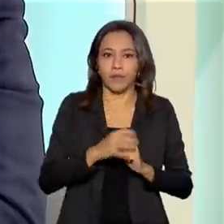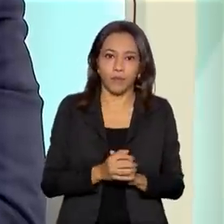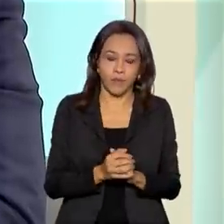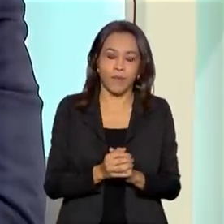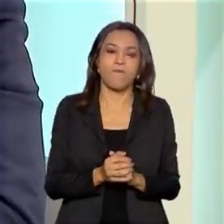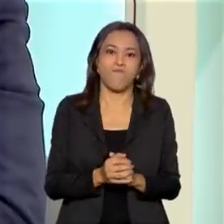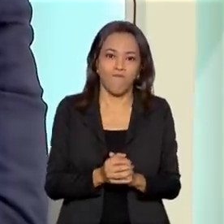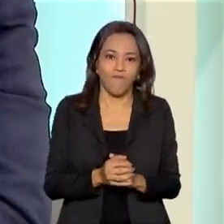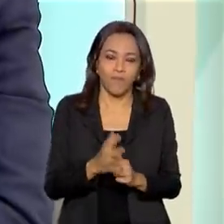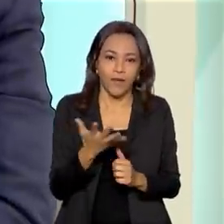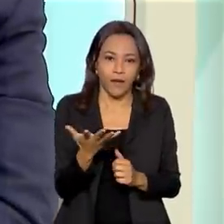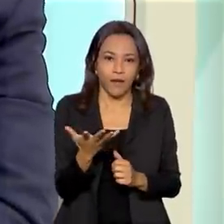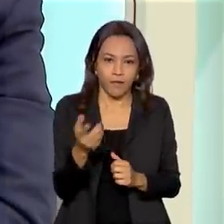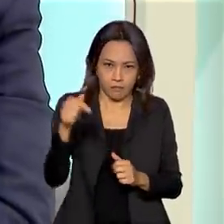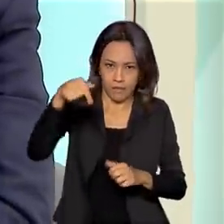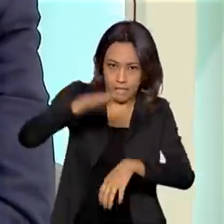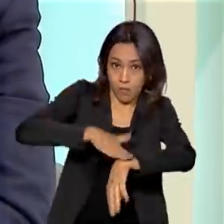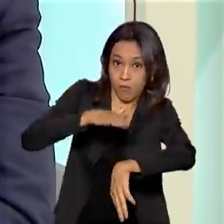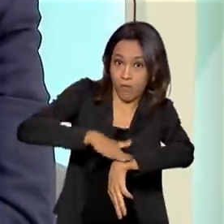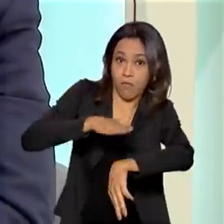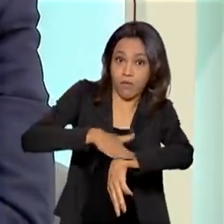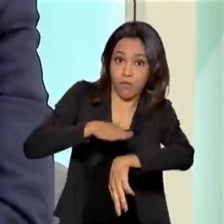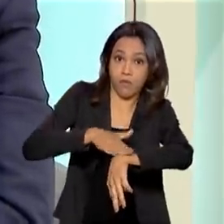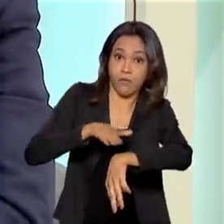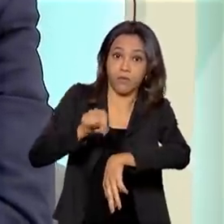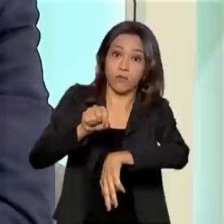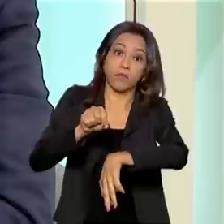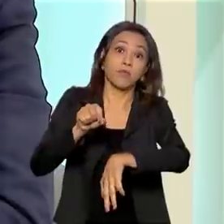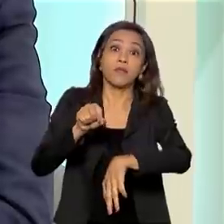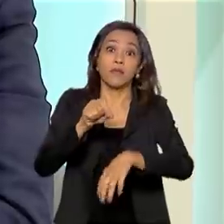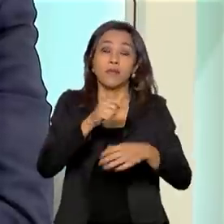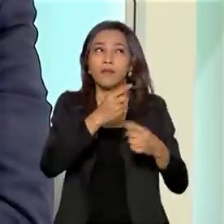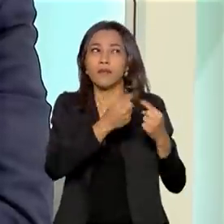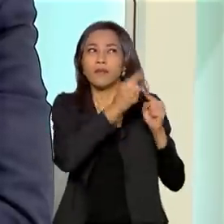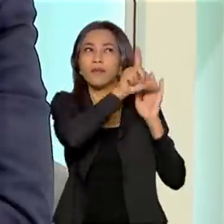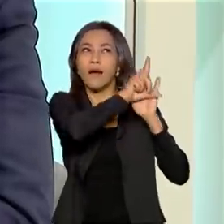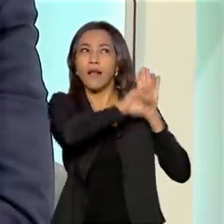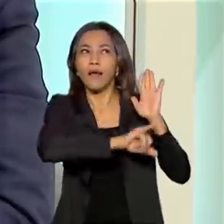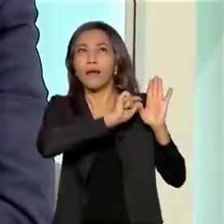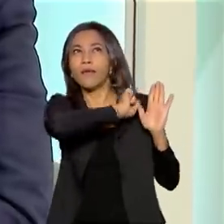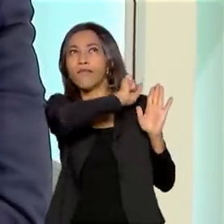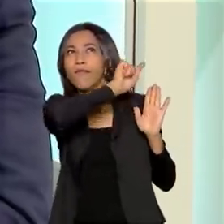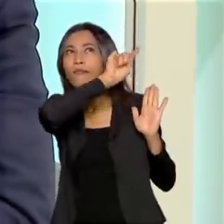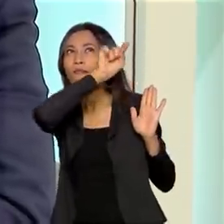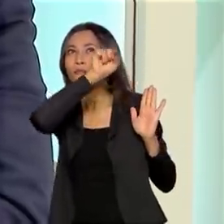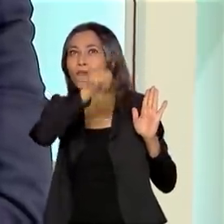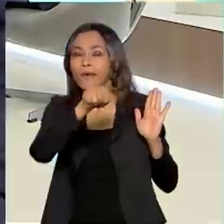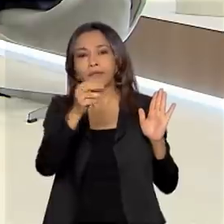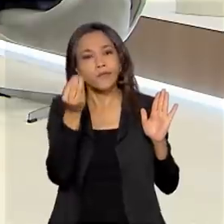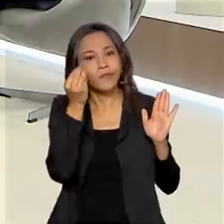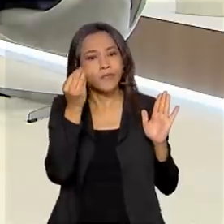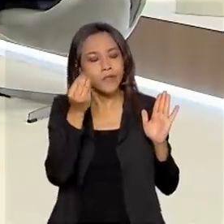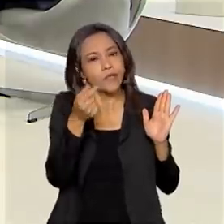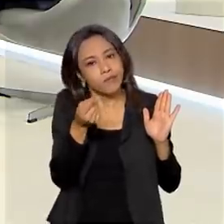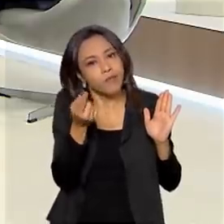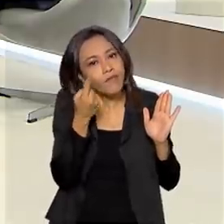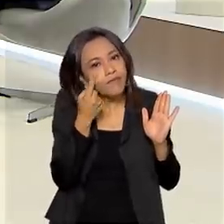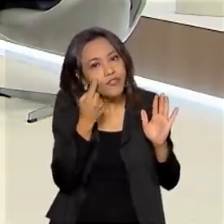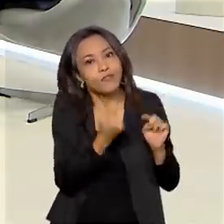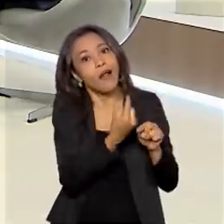presente para aquele momento da gênese da lei, essa situação tivesse sido prevista lá atrás. Contemplada.